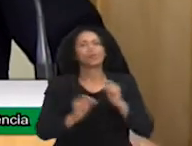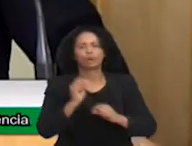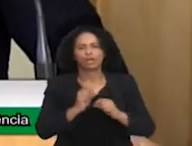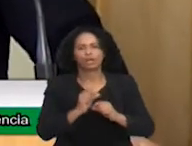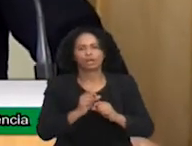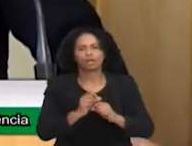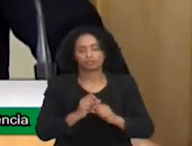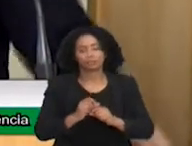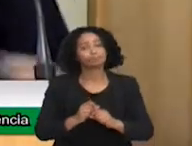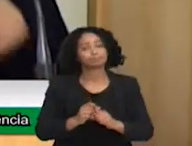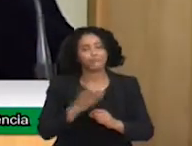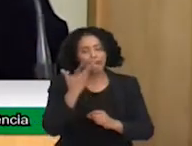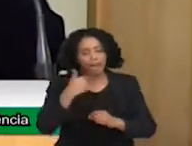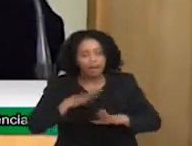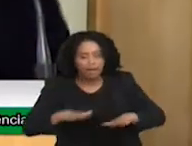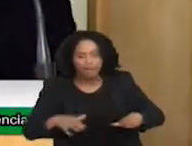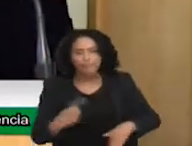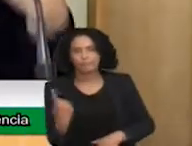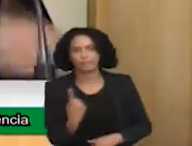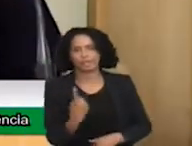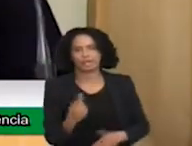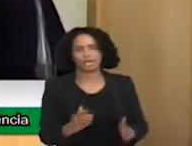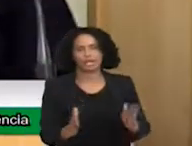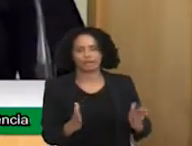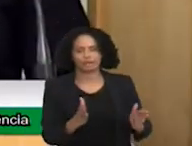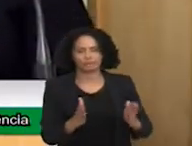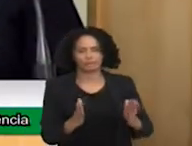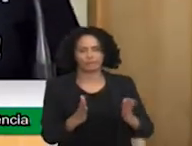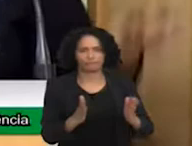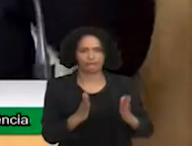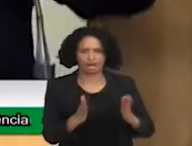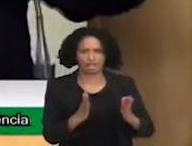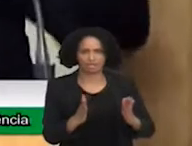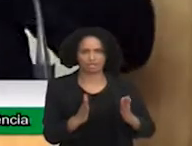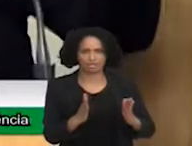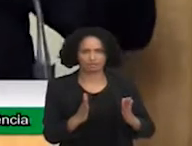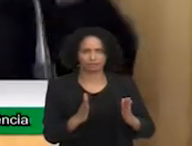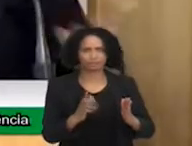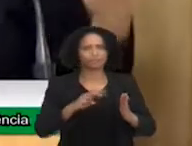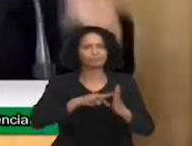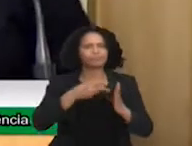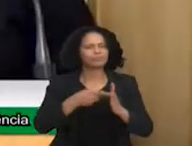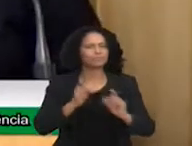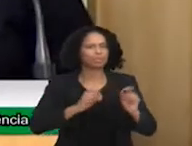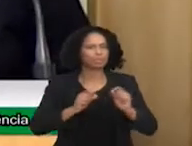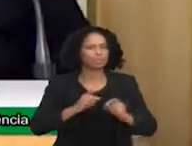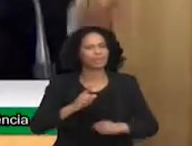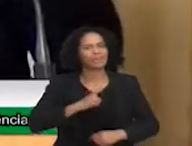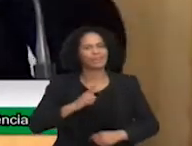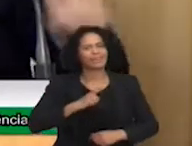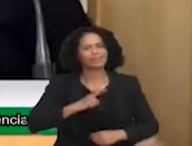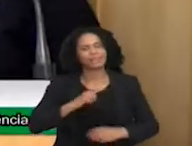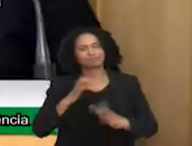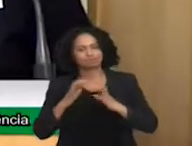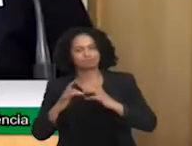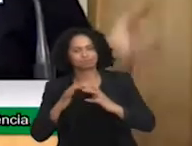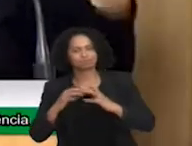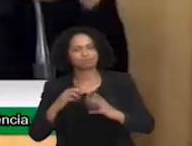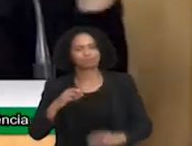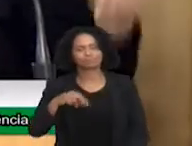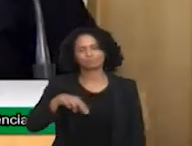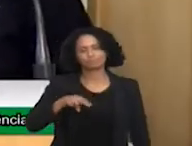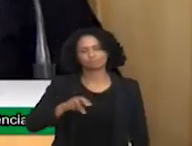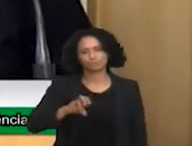neuroplasticidade? Aquilo que está alterado no meu neurológico, eu tenho outros neurônios que podem fazer a função